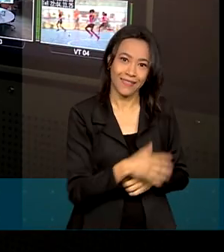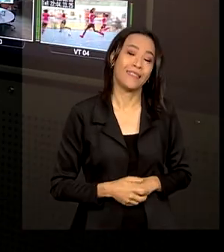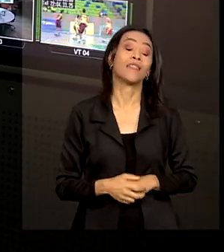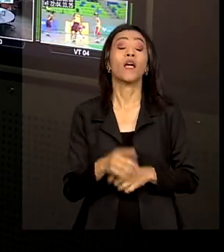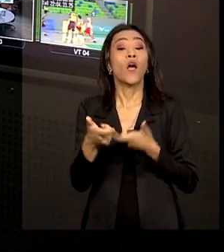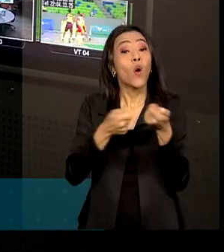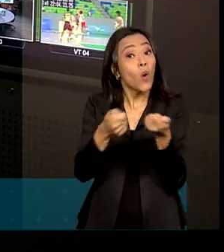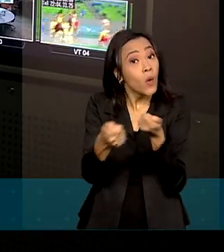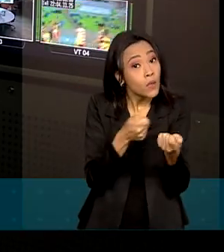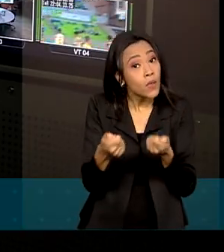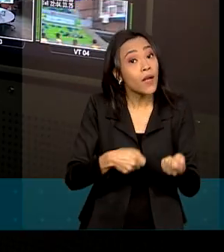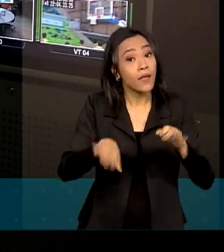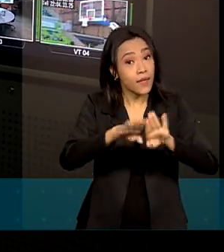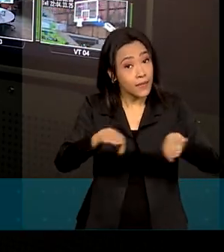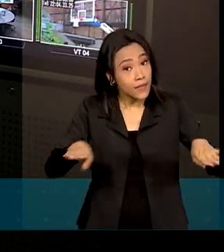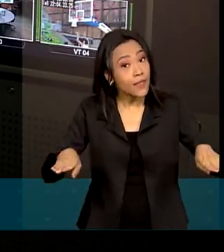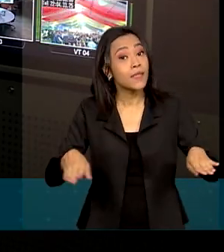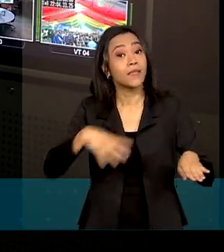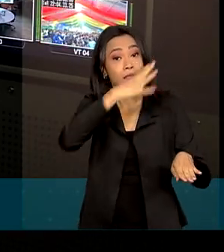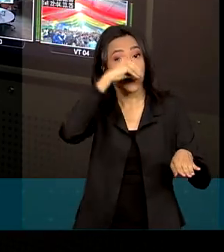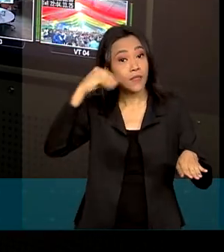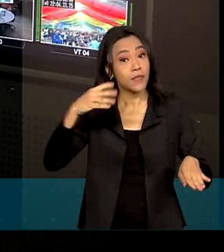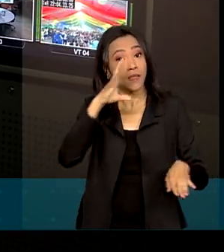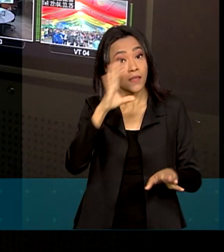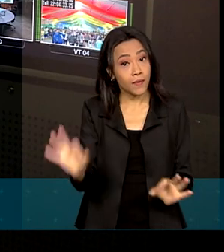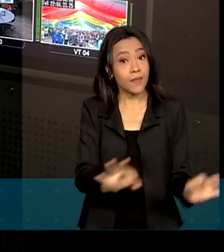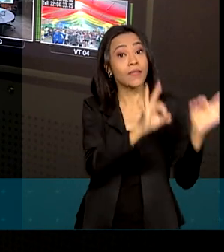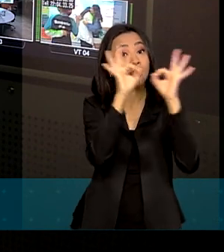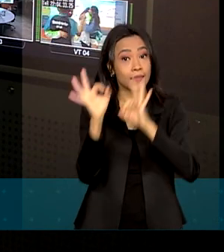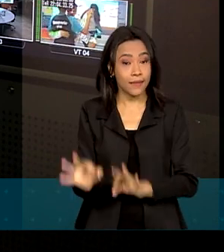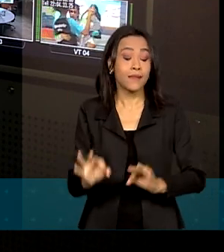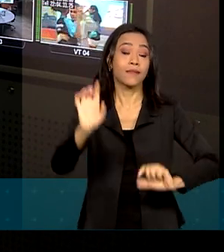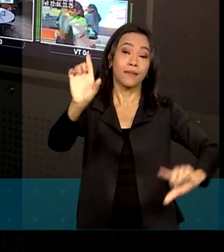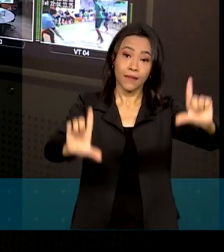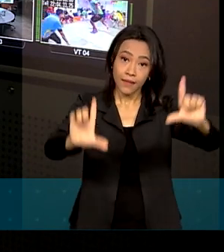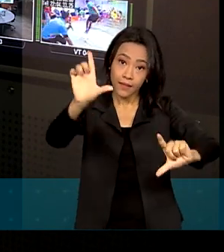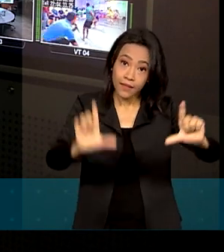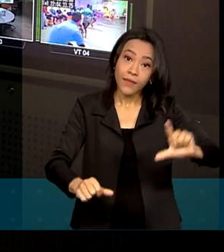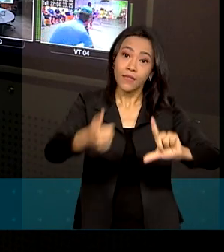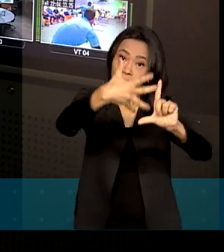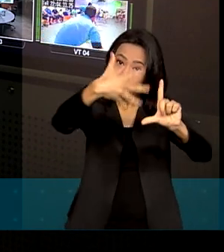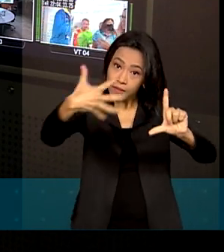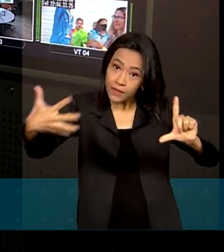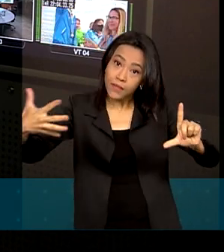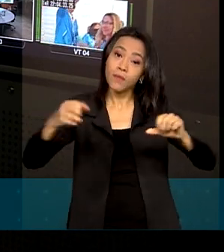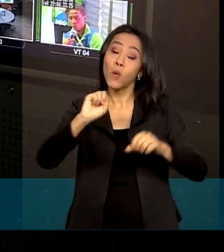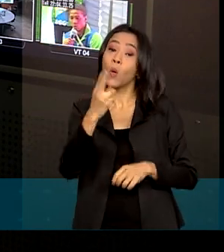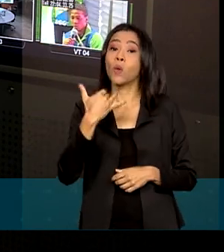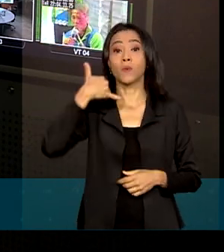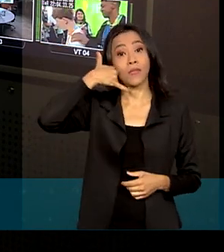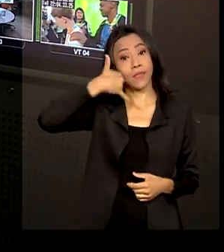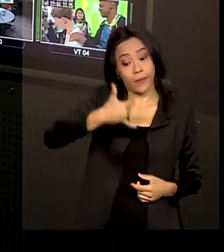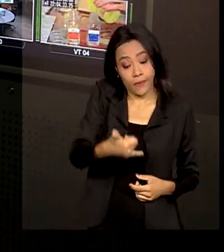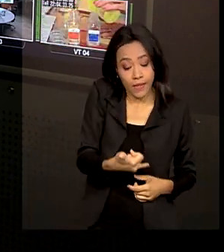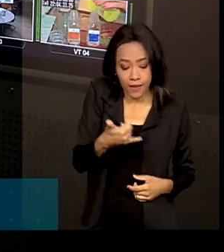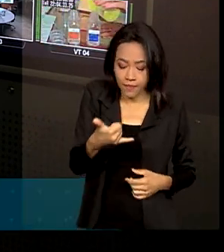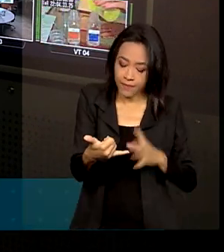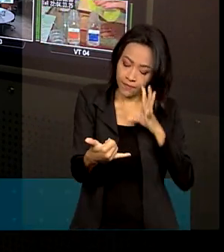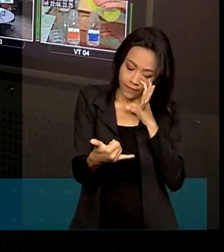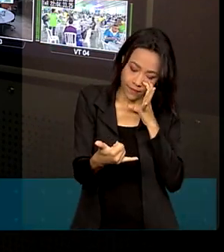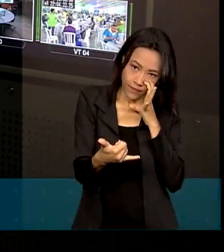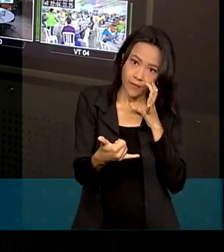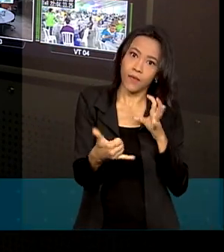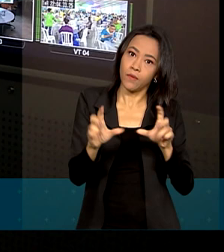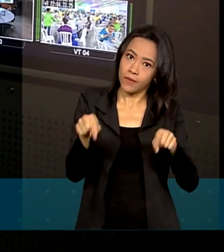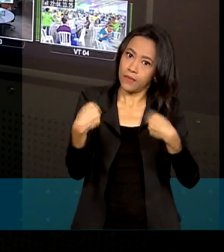as crianças e adolescentes estão assistindo na TV, nas plataformas ou no celular é um desafio